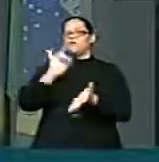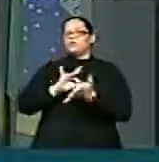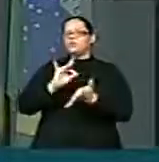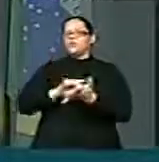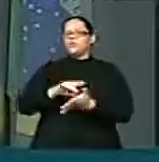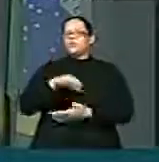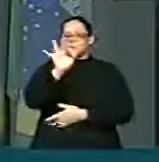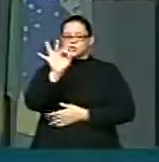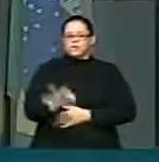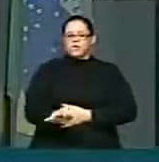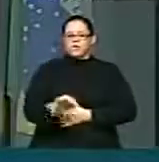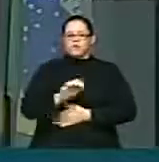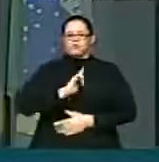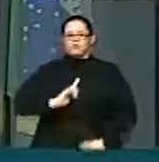Agnello deste relatório.